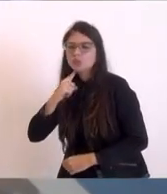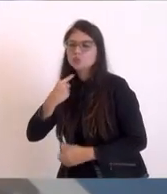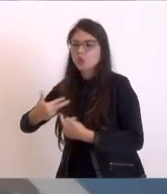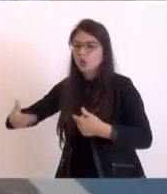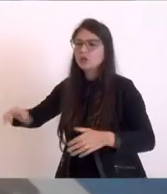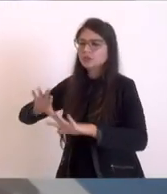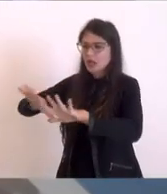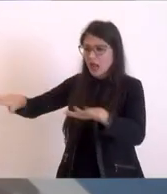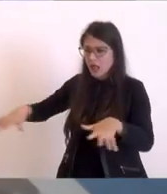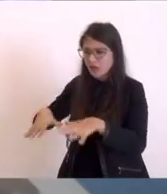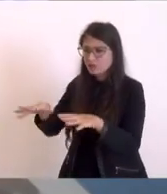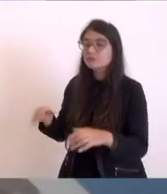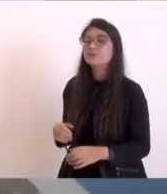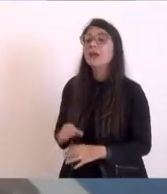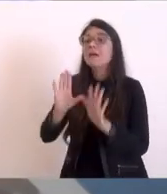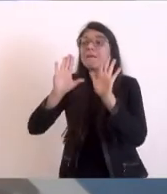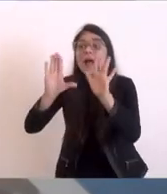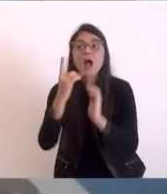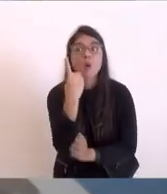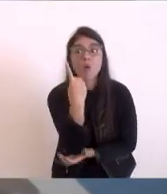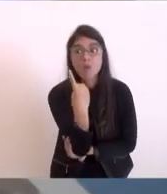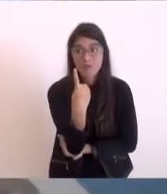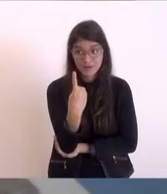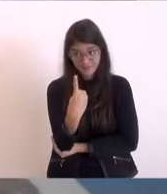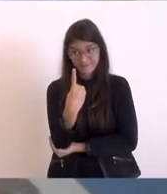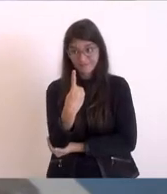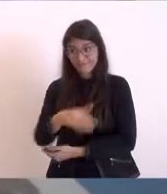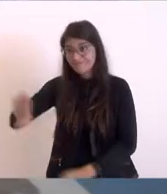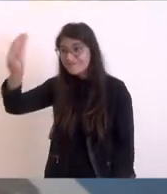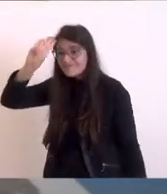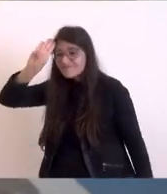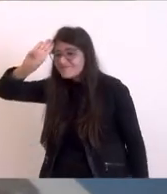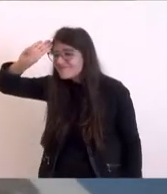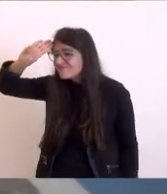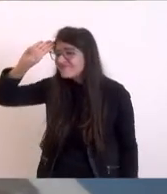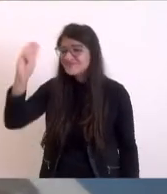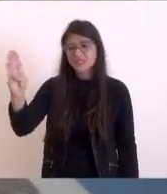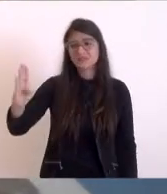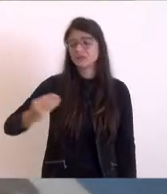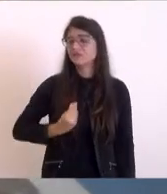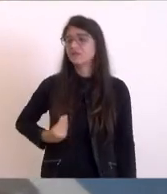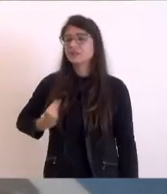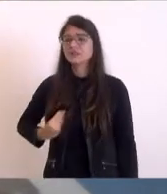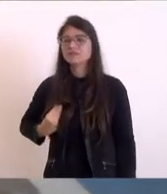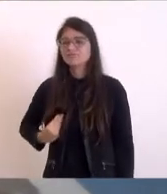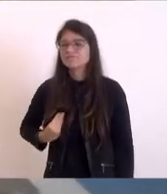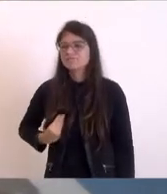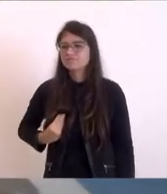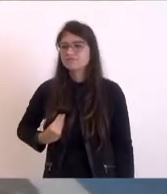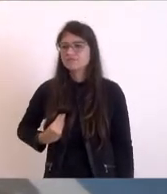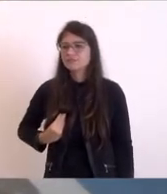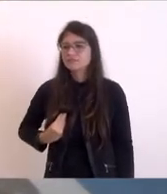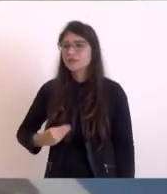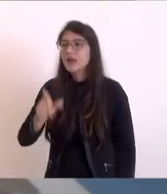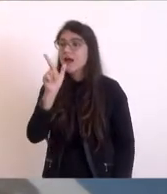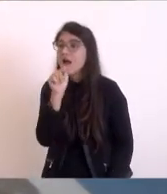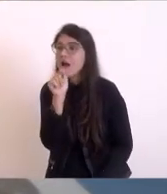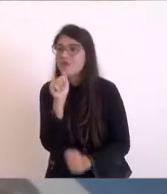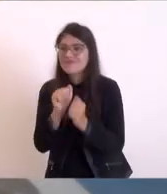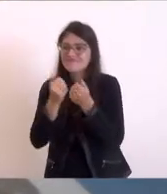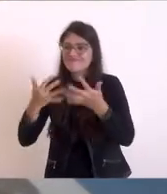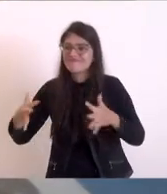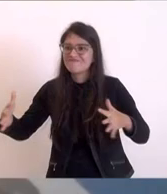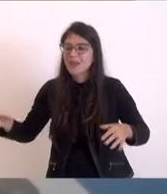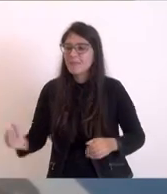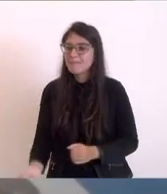que é fundamental para a nossa vida que é a água que a gente bebe